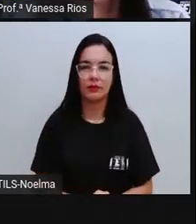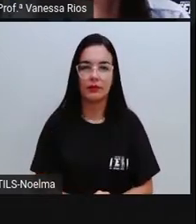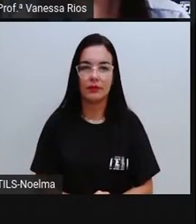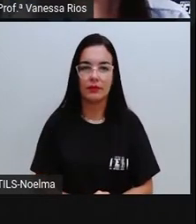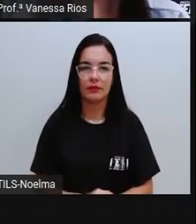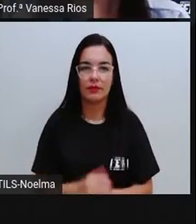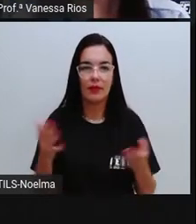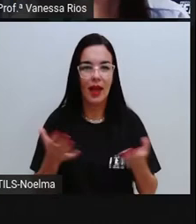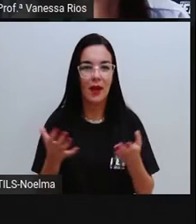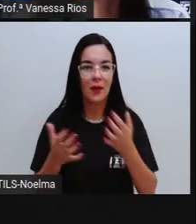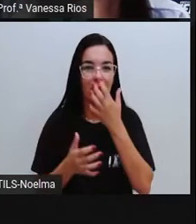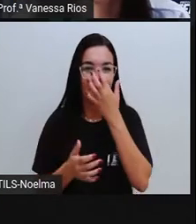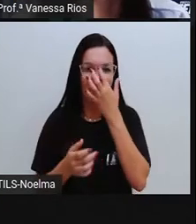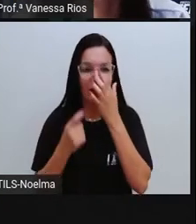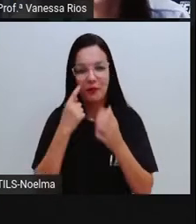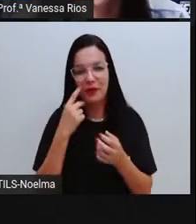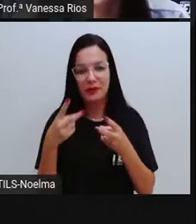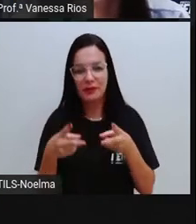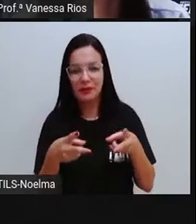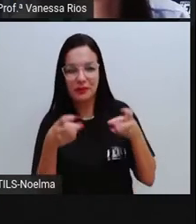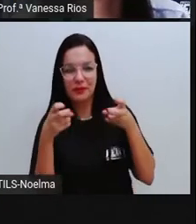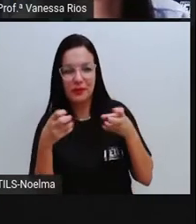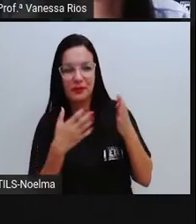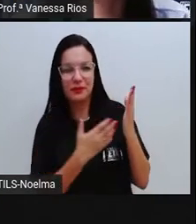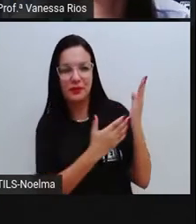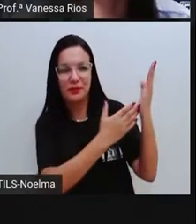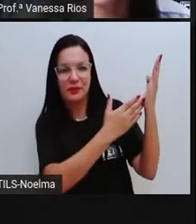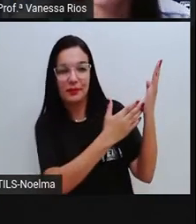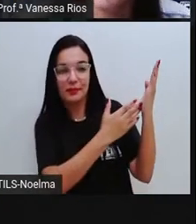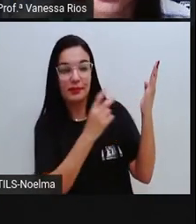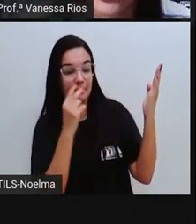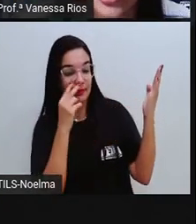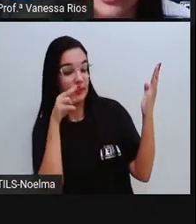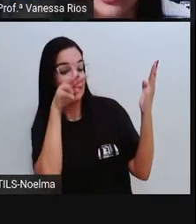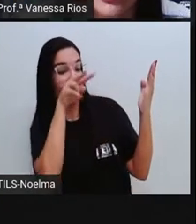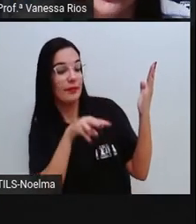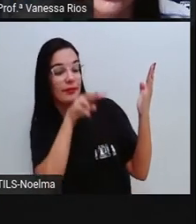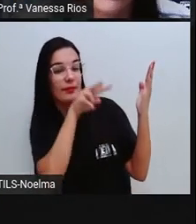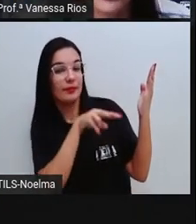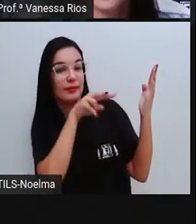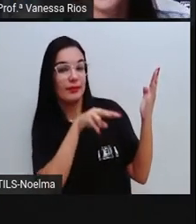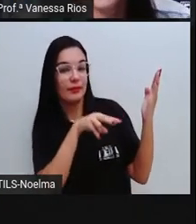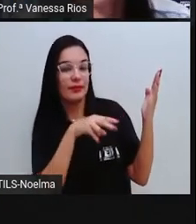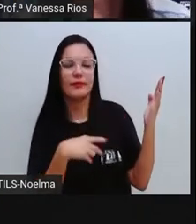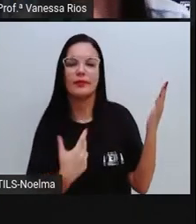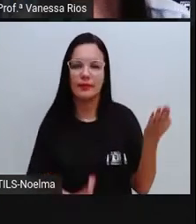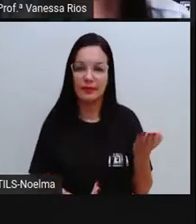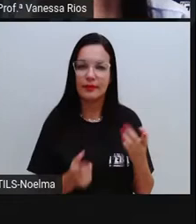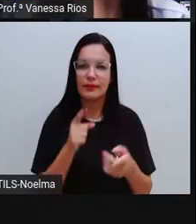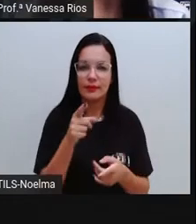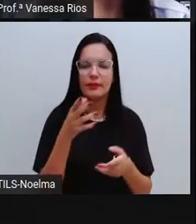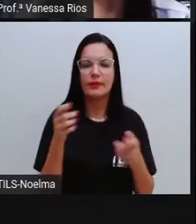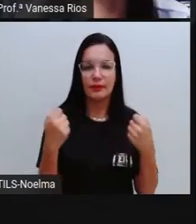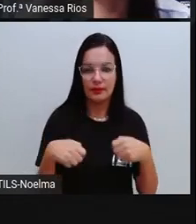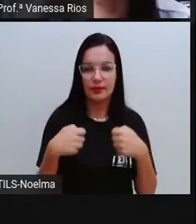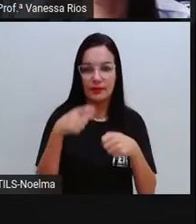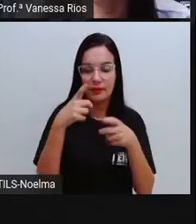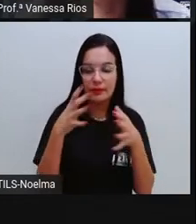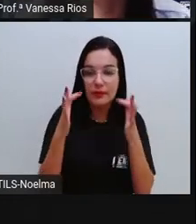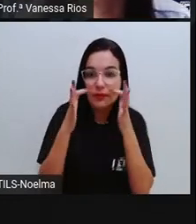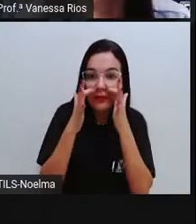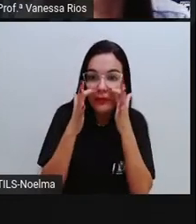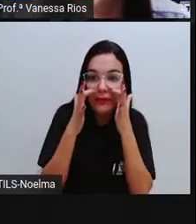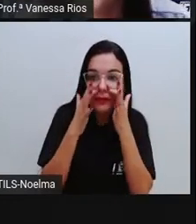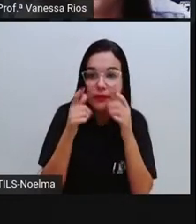E a Pró traz agora essa imagem, coloca ali de olho na imagem. E a Pró gostaria que vocês observassem